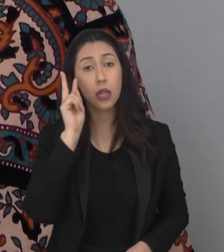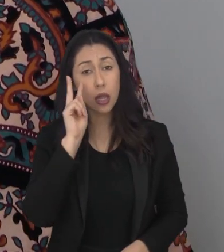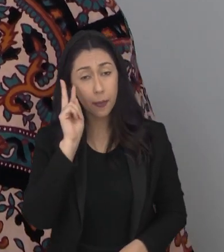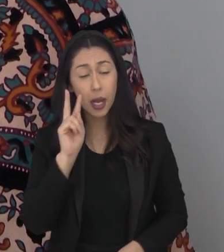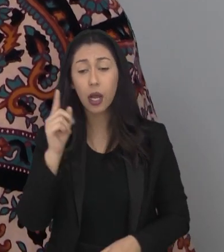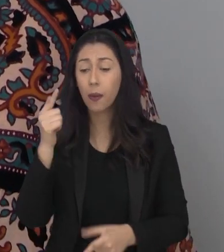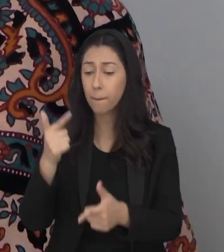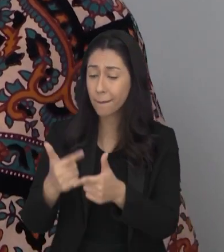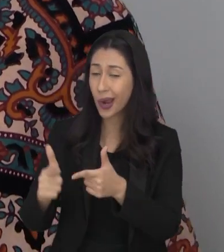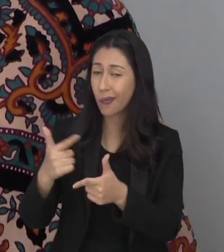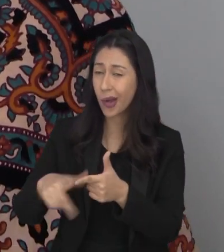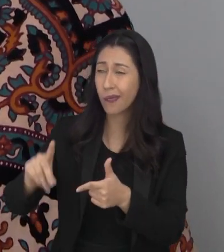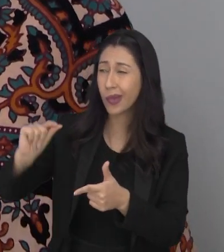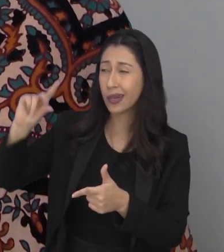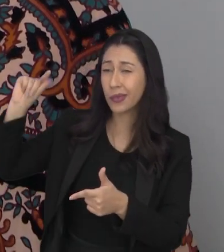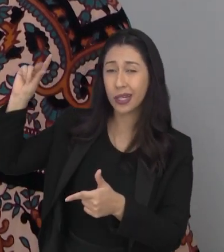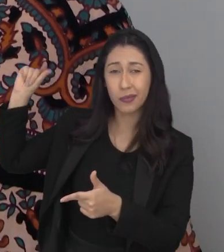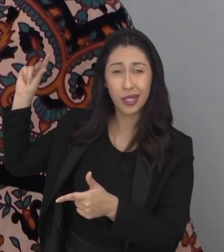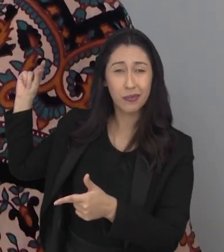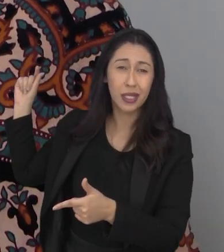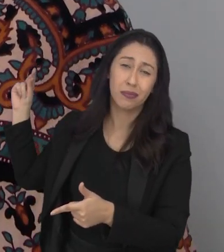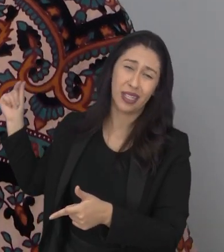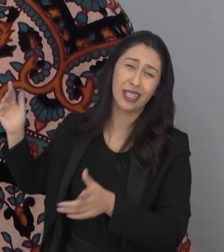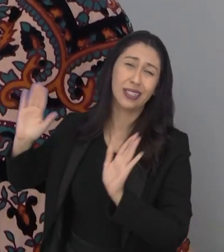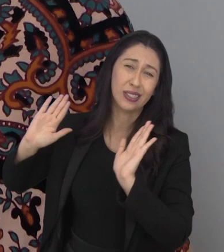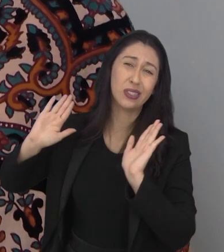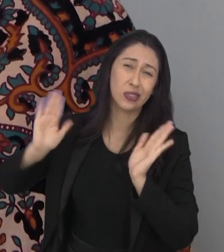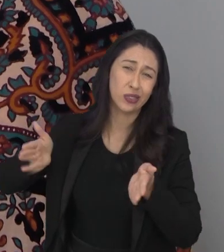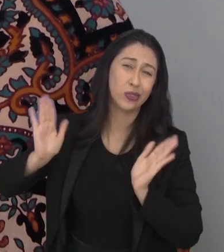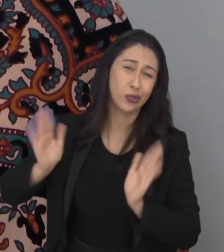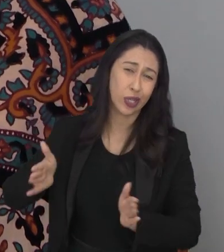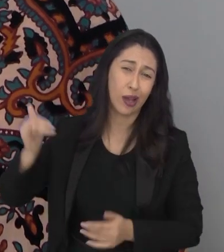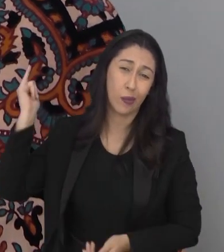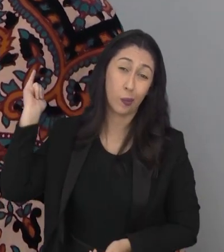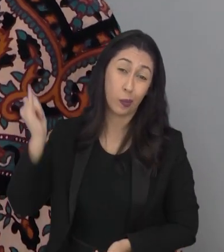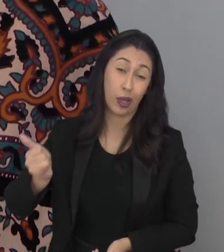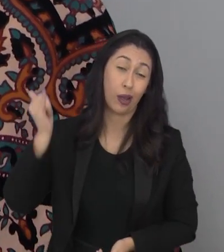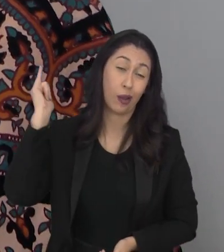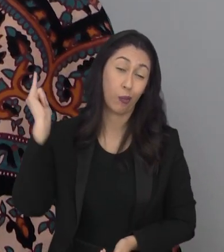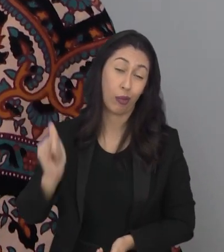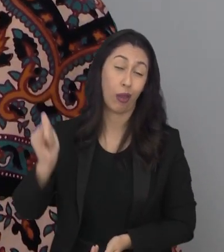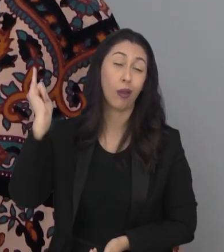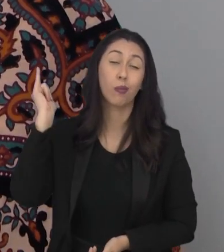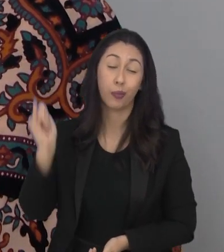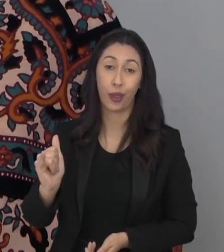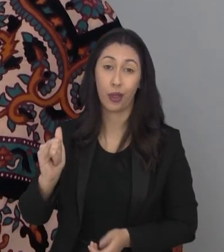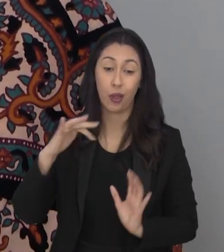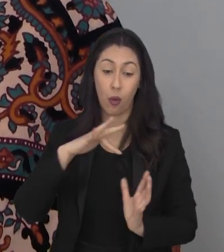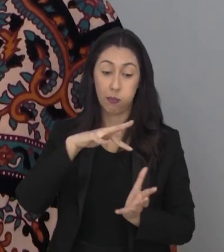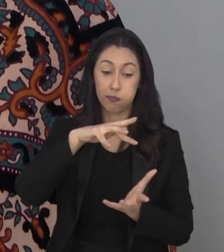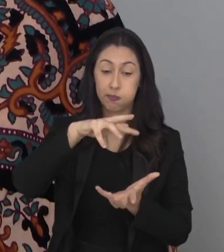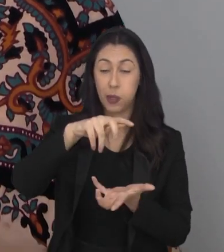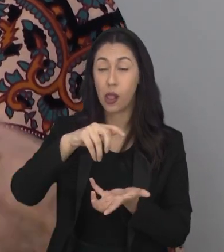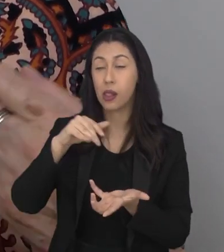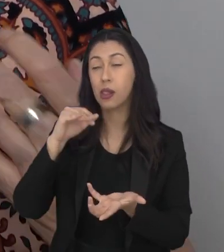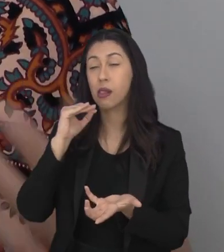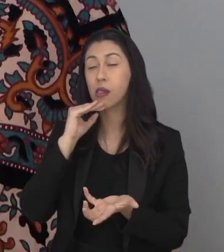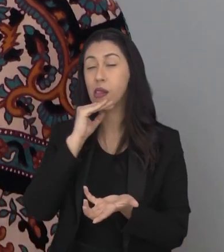esquecer desse problema que esse problema já existe essa tragédia já estava muito anunciada há muito tempo desse aquecimento global